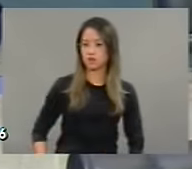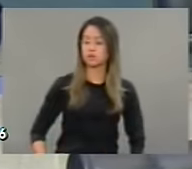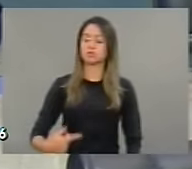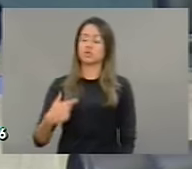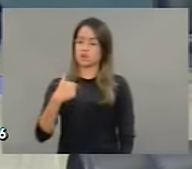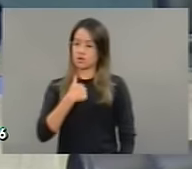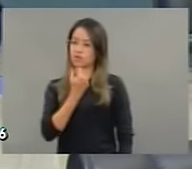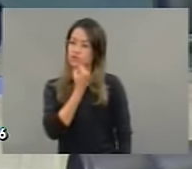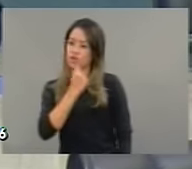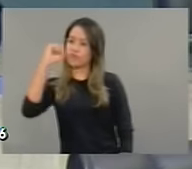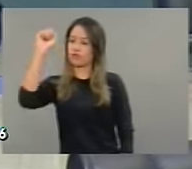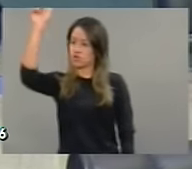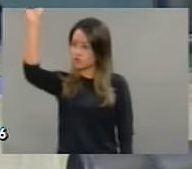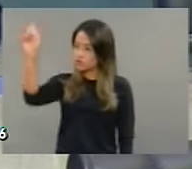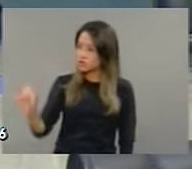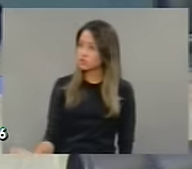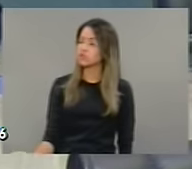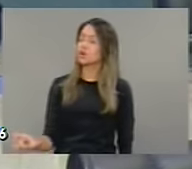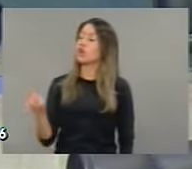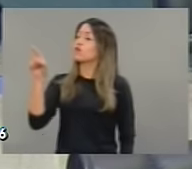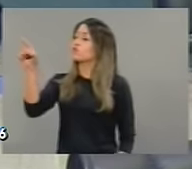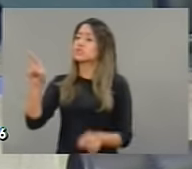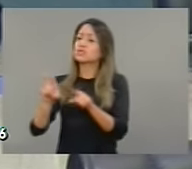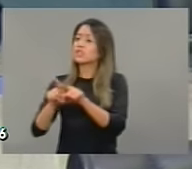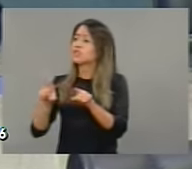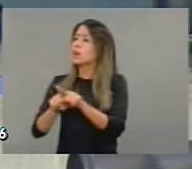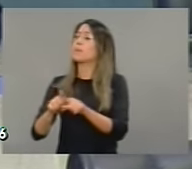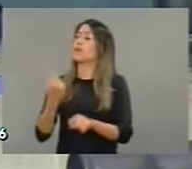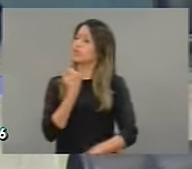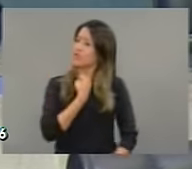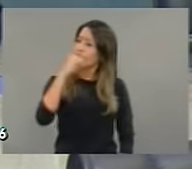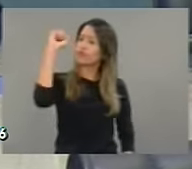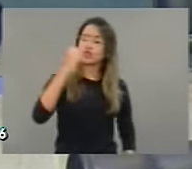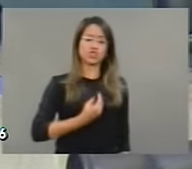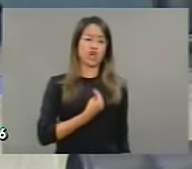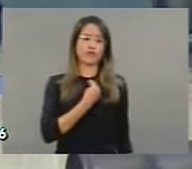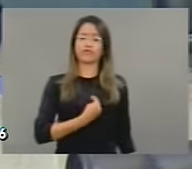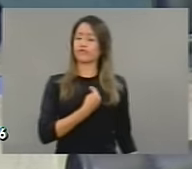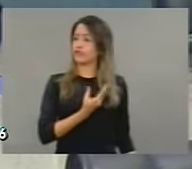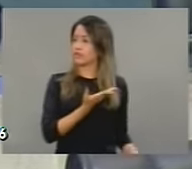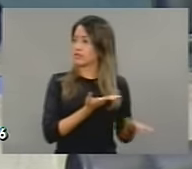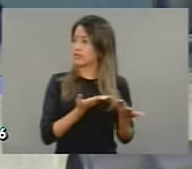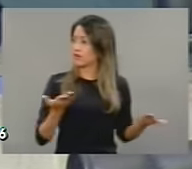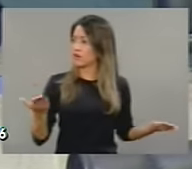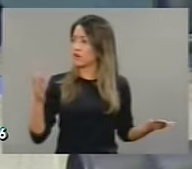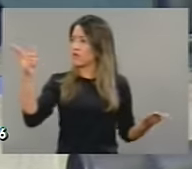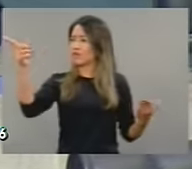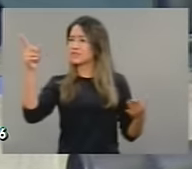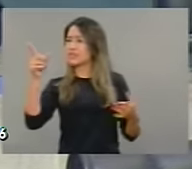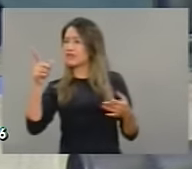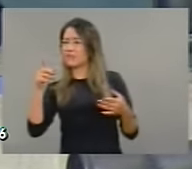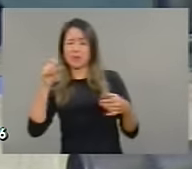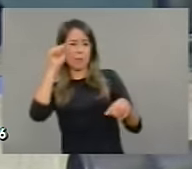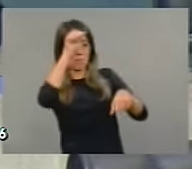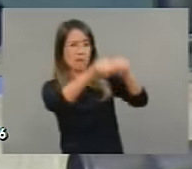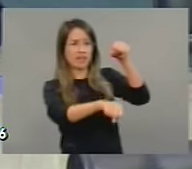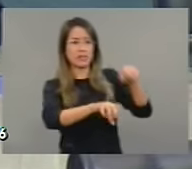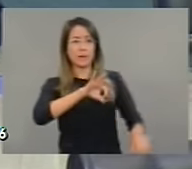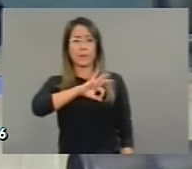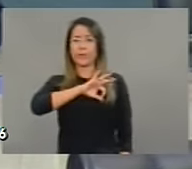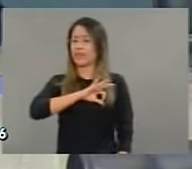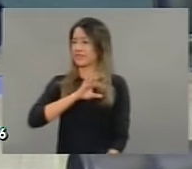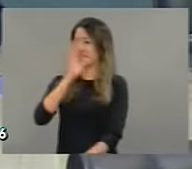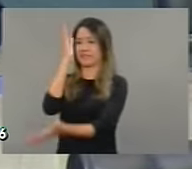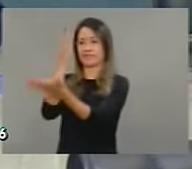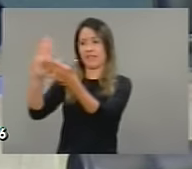defende com muita veemência o direito à vida, defende que todos os crimes do Estado de Ceará sejam apurados, mas que a pessoa humana tenha